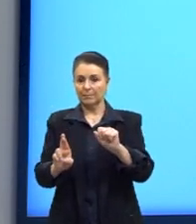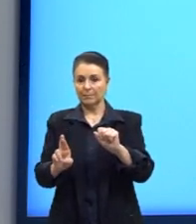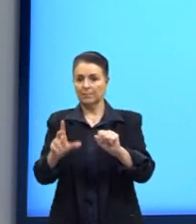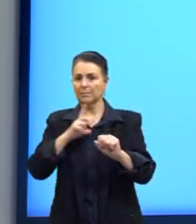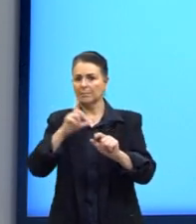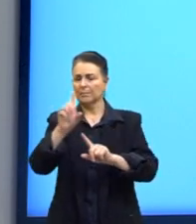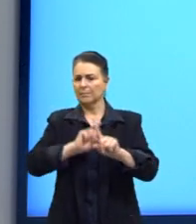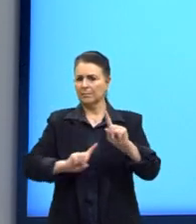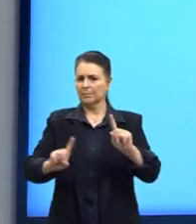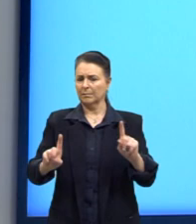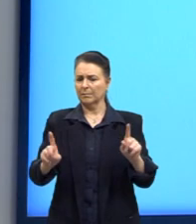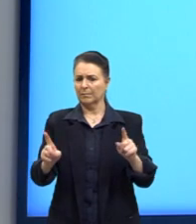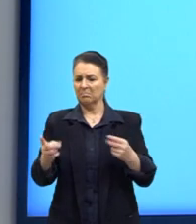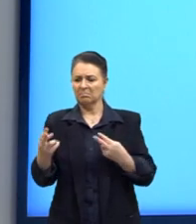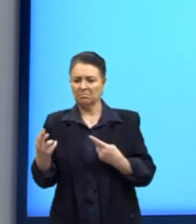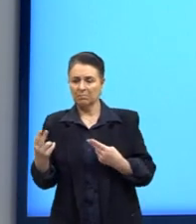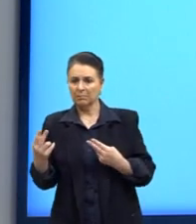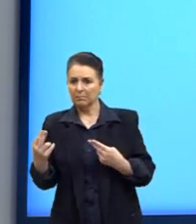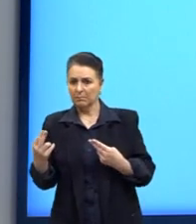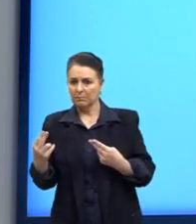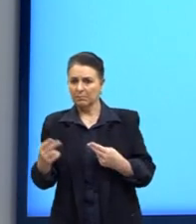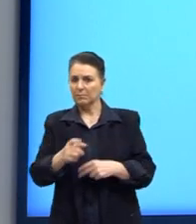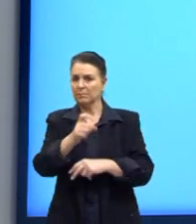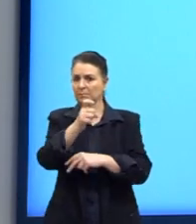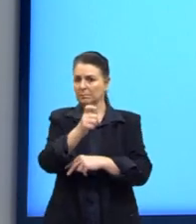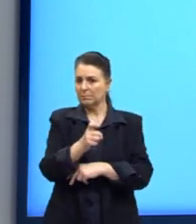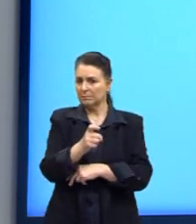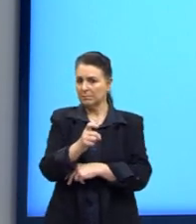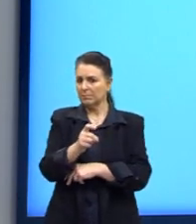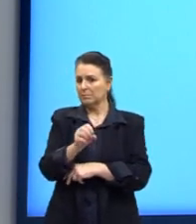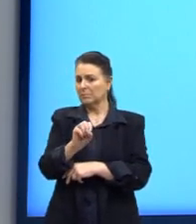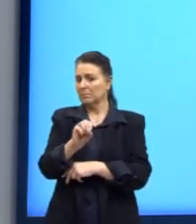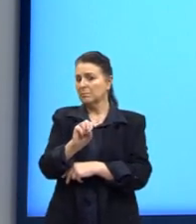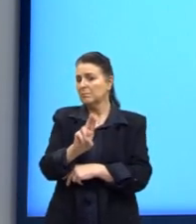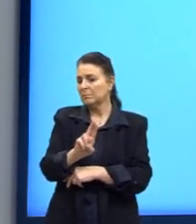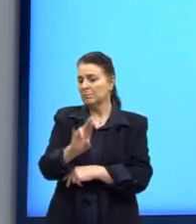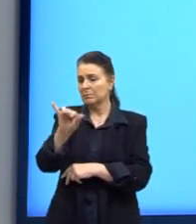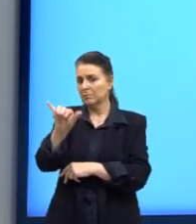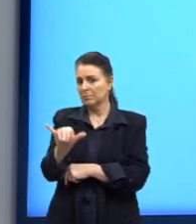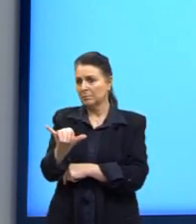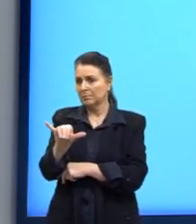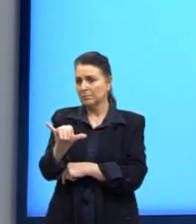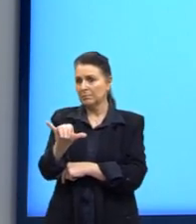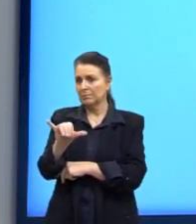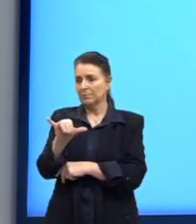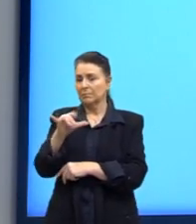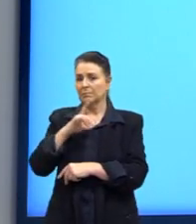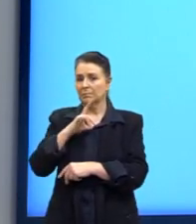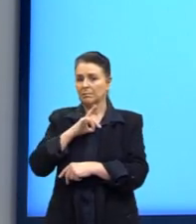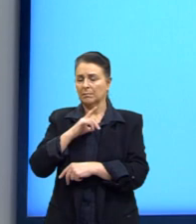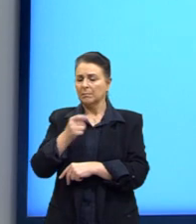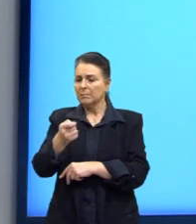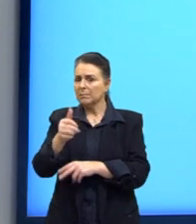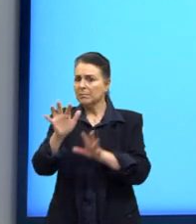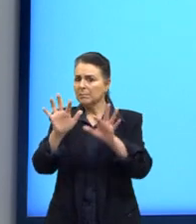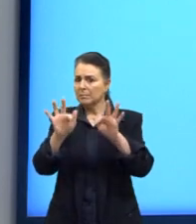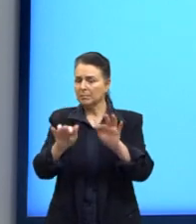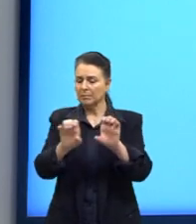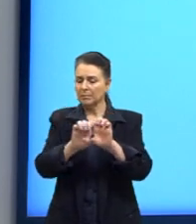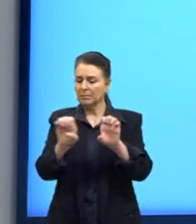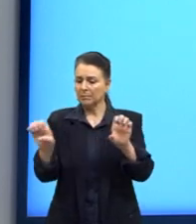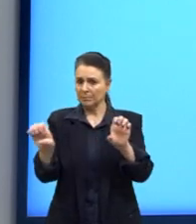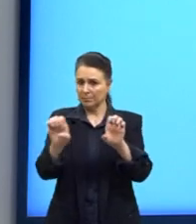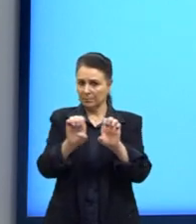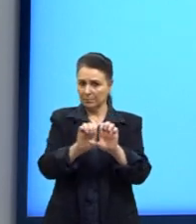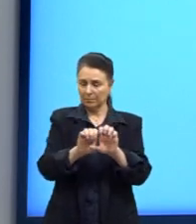alguma semelhança ali com o x ou com o y? Nós temos bem no finalzinho ali da nossa equaçãozinha,